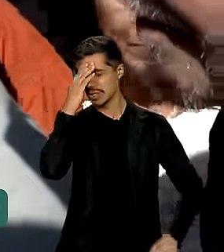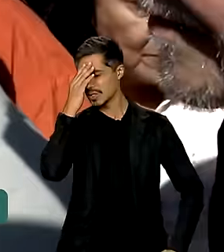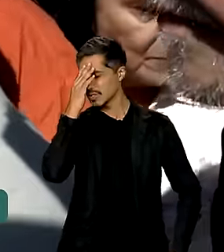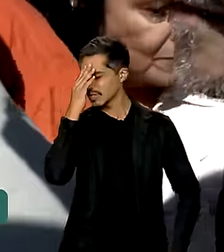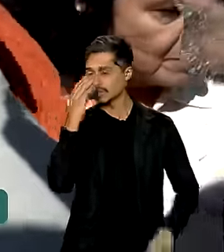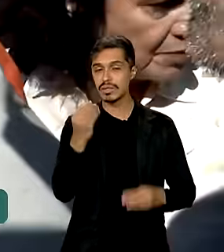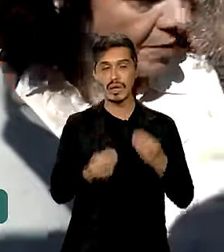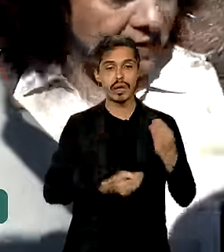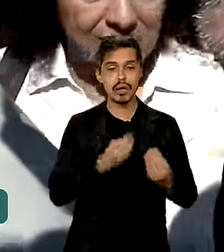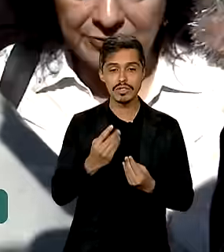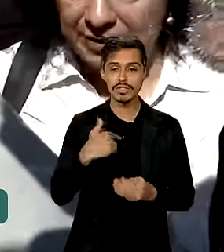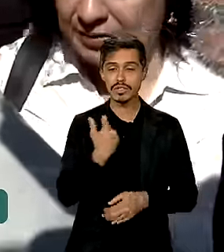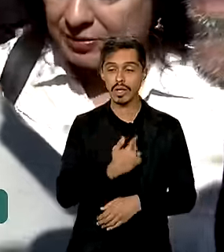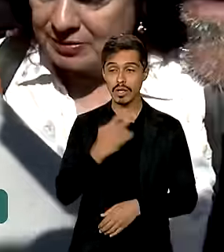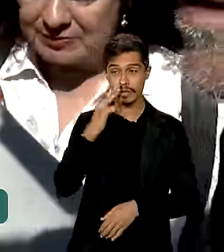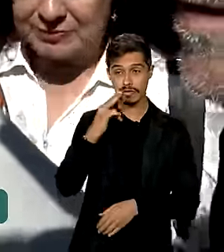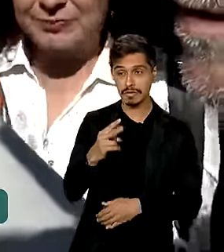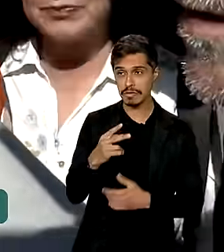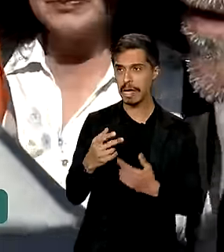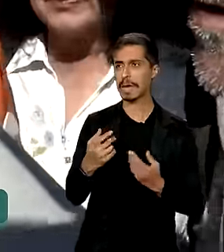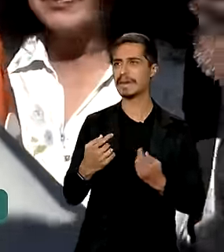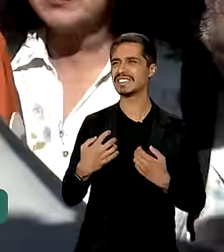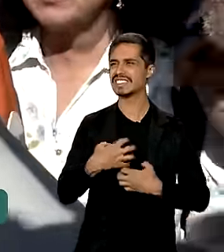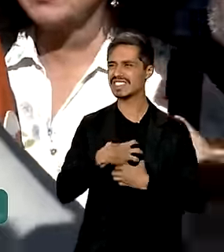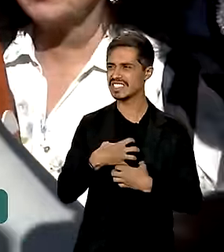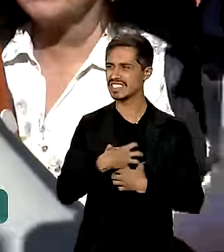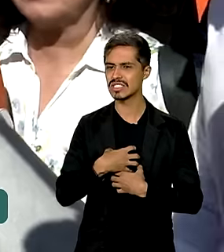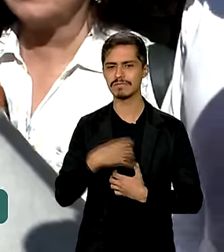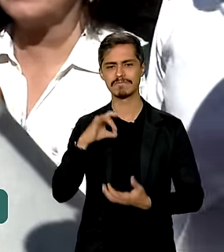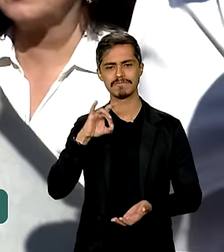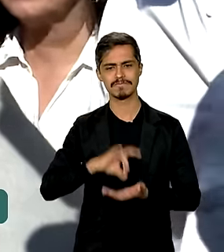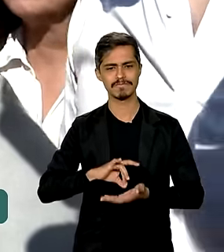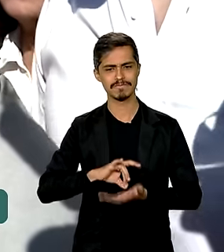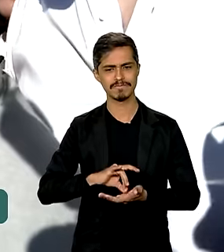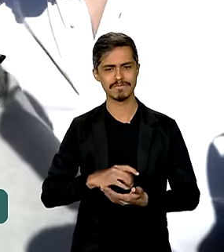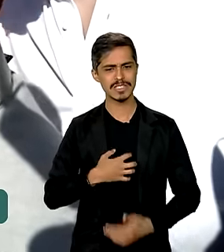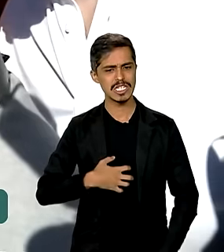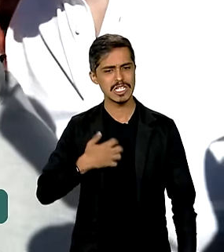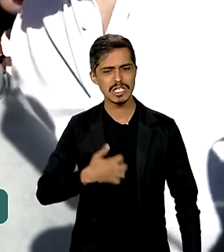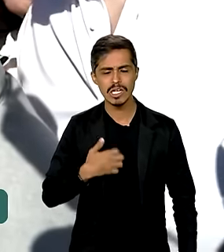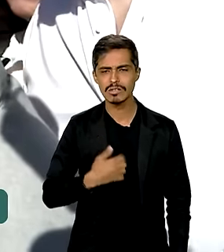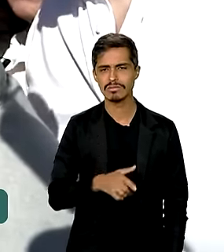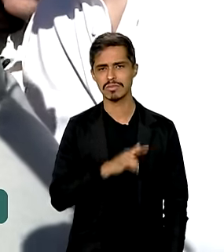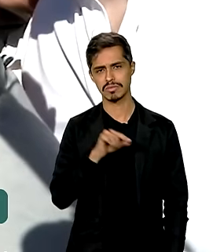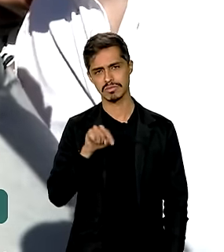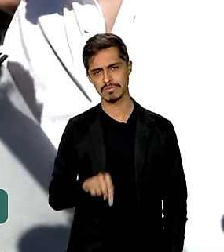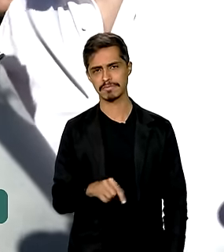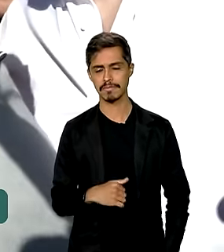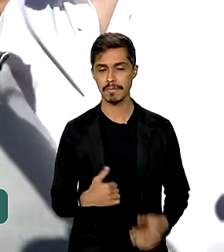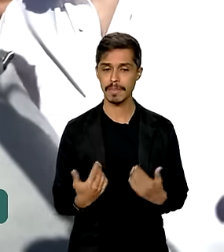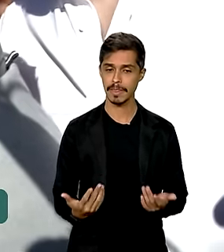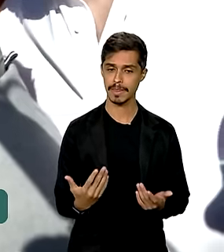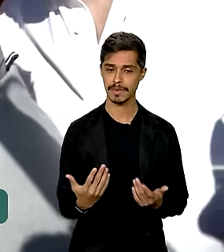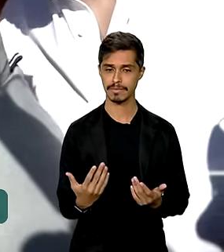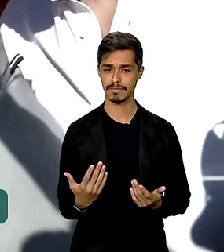precisava ver, para os olhos verem, para a gente poder sentir de perto a angústia que o povo teve aqui. Então,